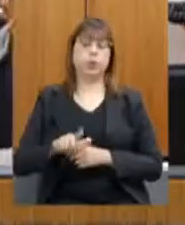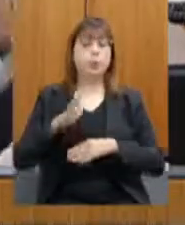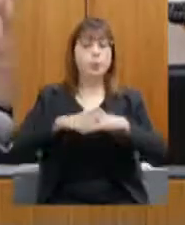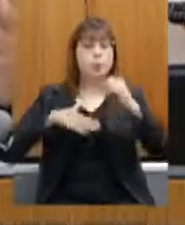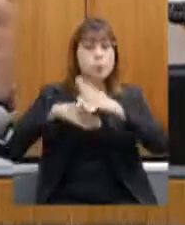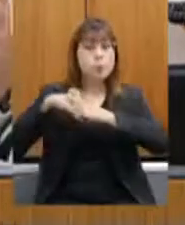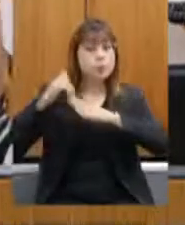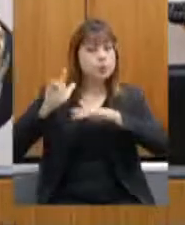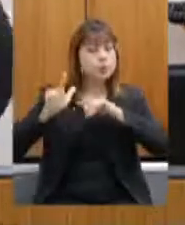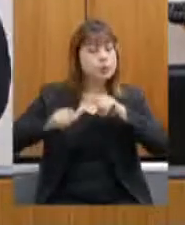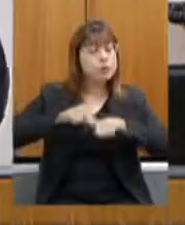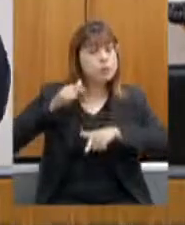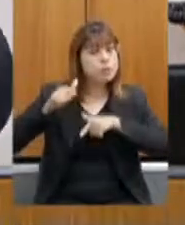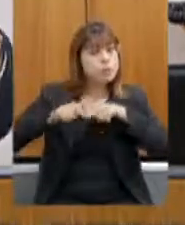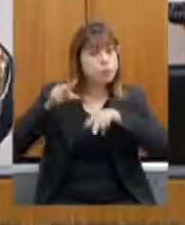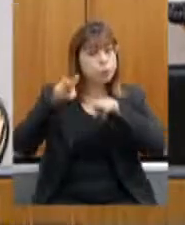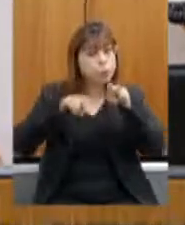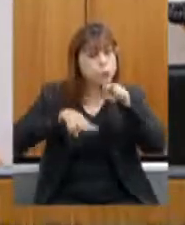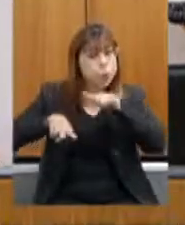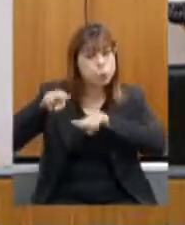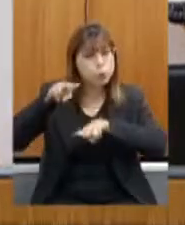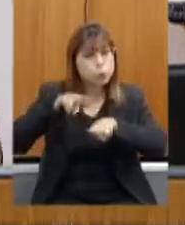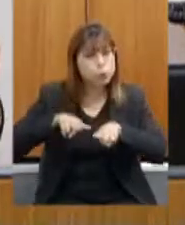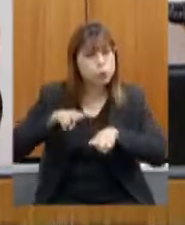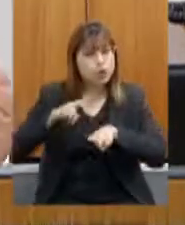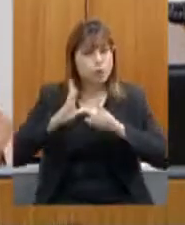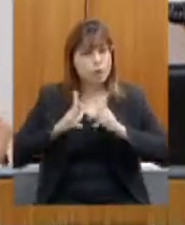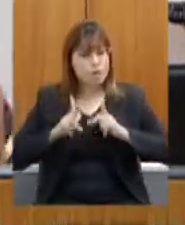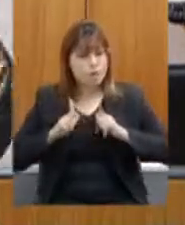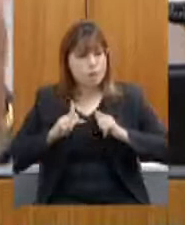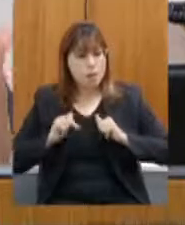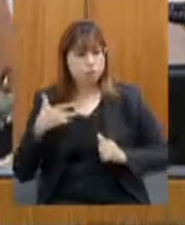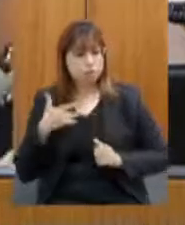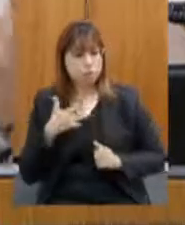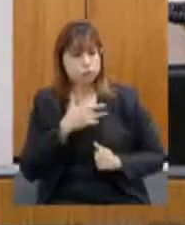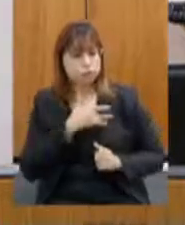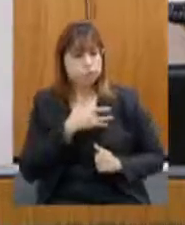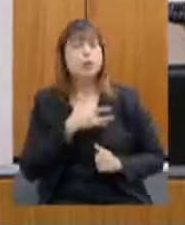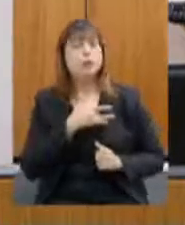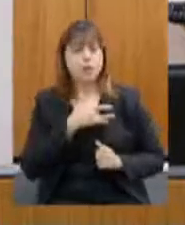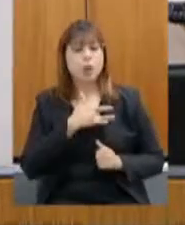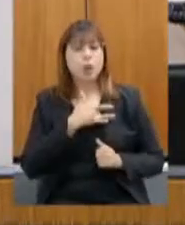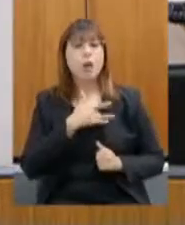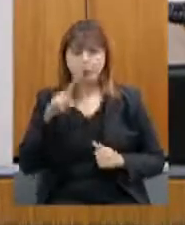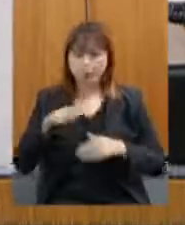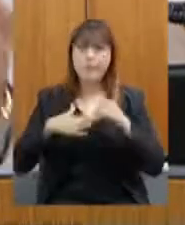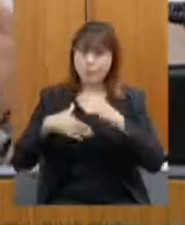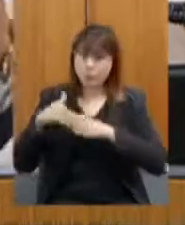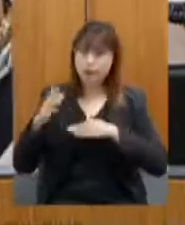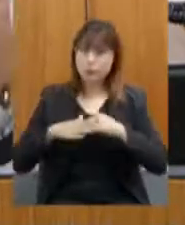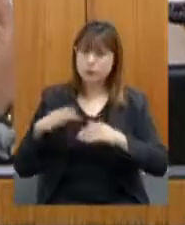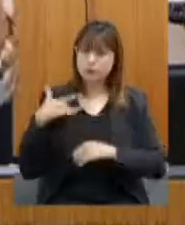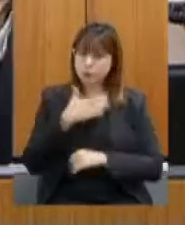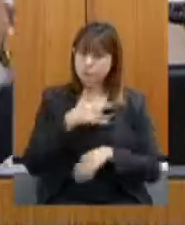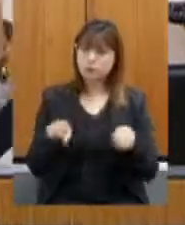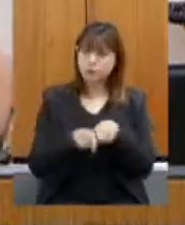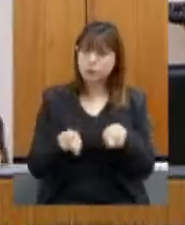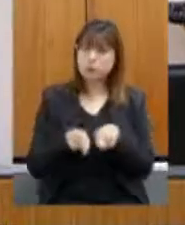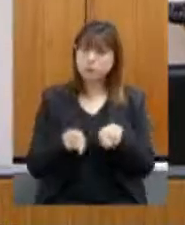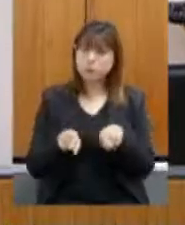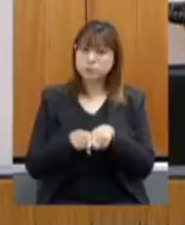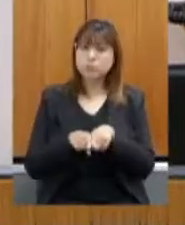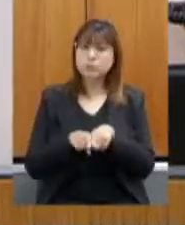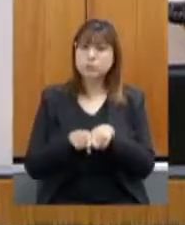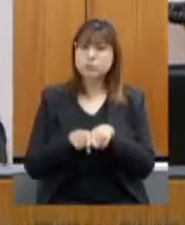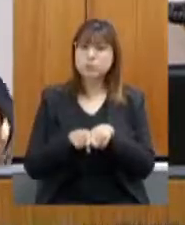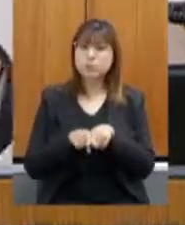que atuam verificando a qualidade sanitária dos produtos são profissionais de saúde, são profissionais de saúde